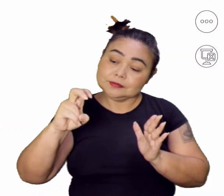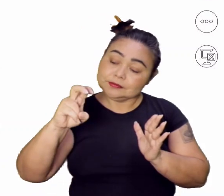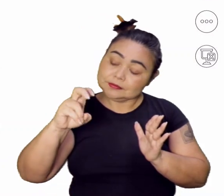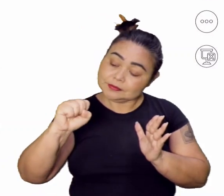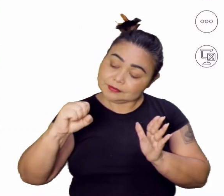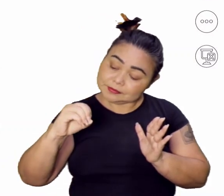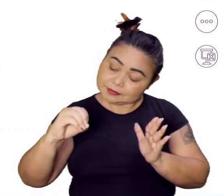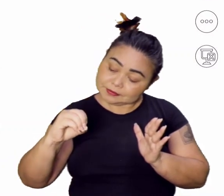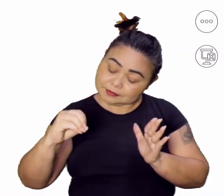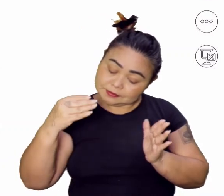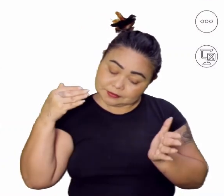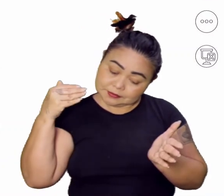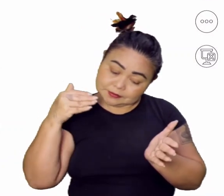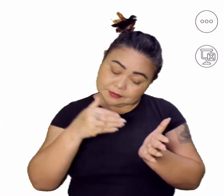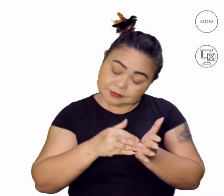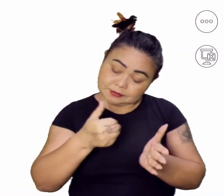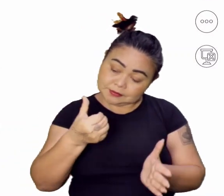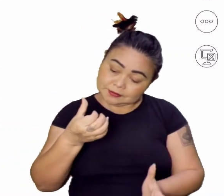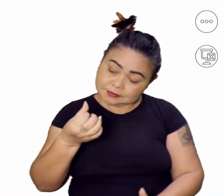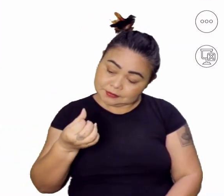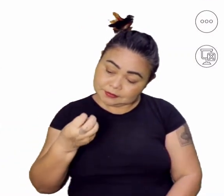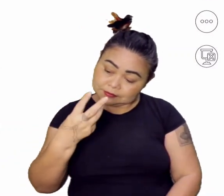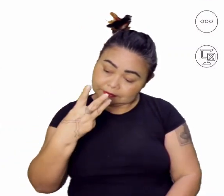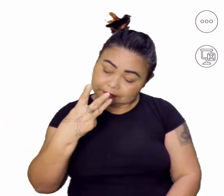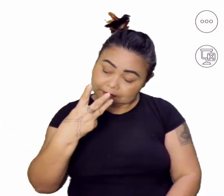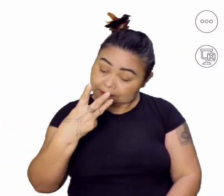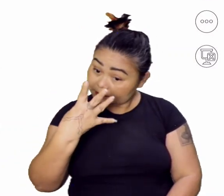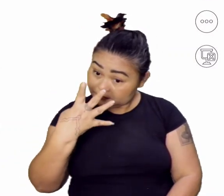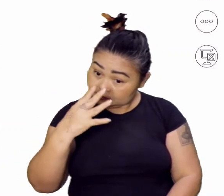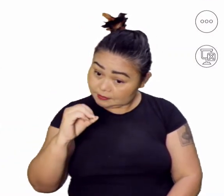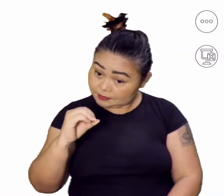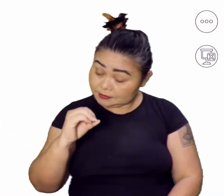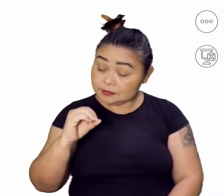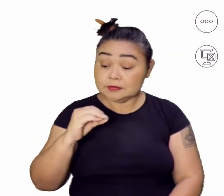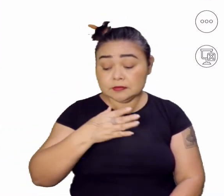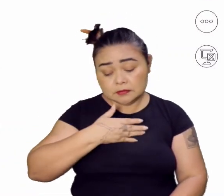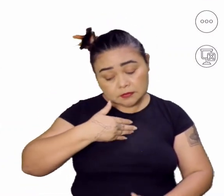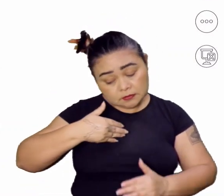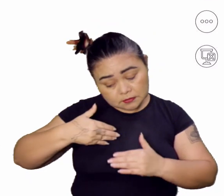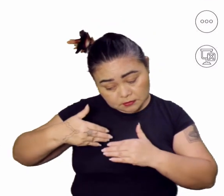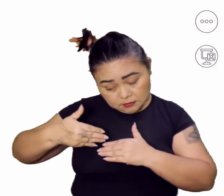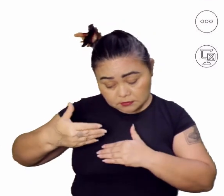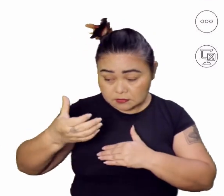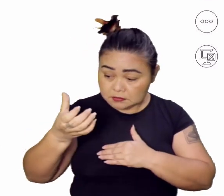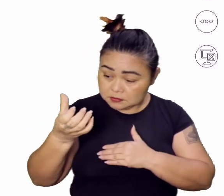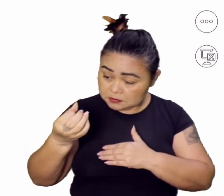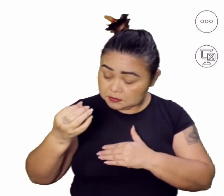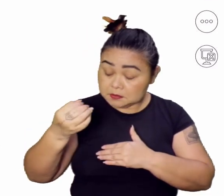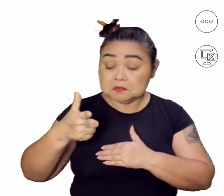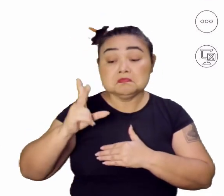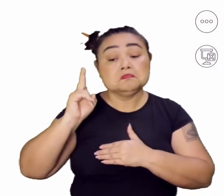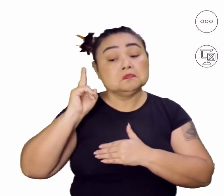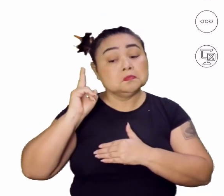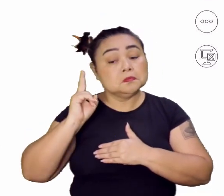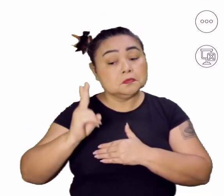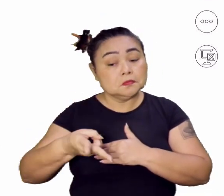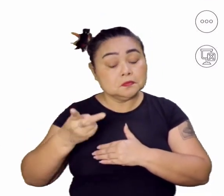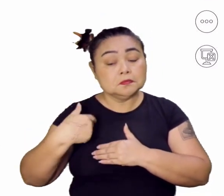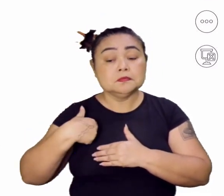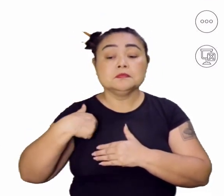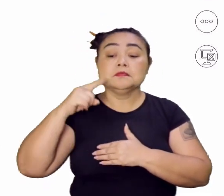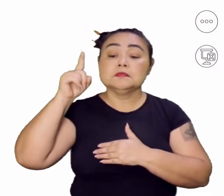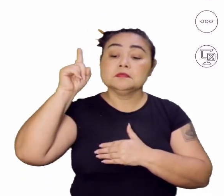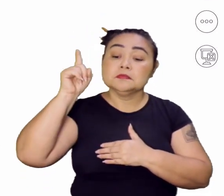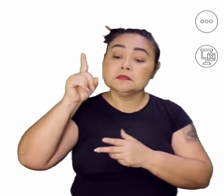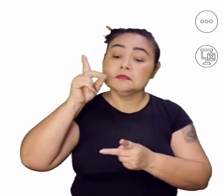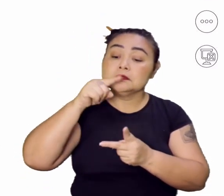a 1640. 60 anos, isso vai perdurar. O rei da Espanha passou a ser,